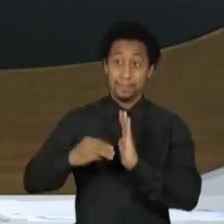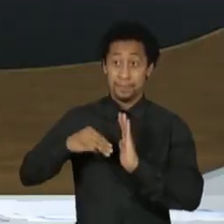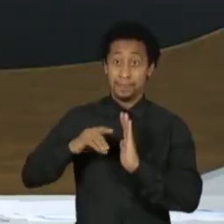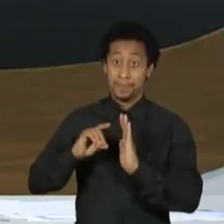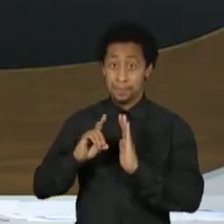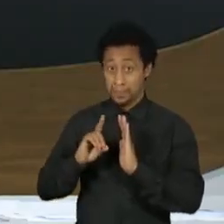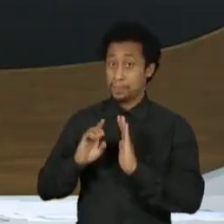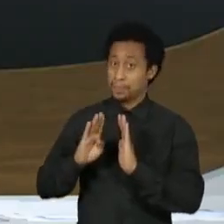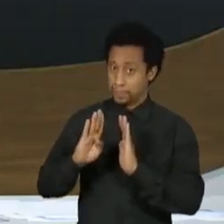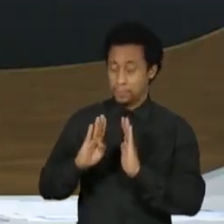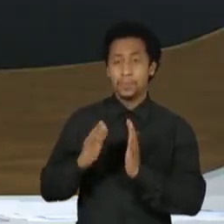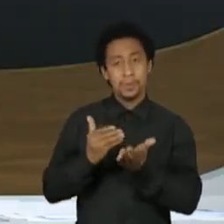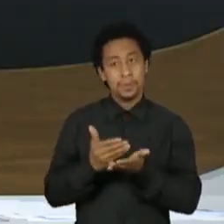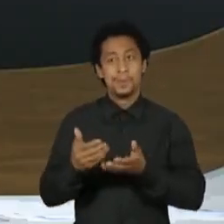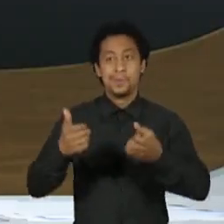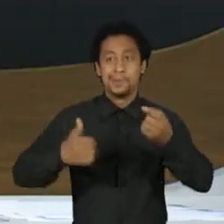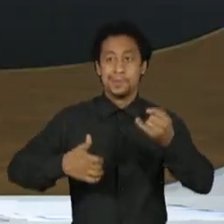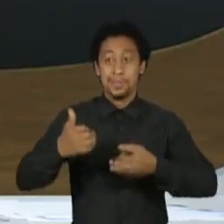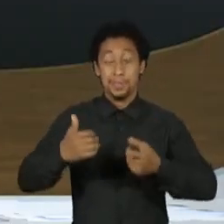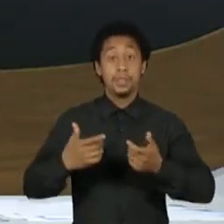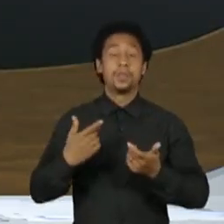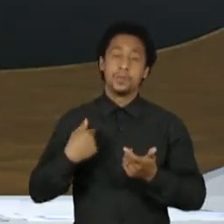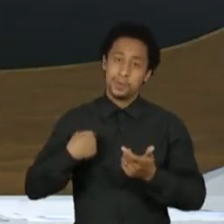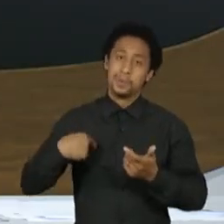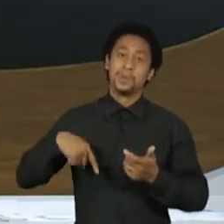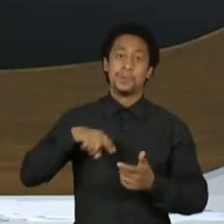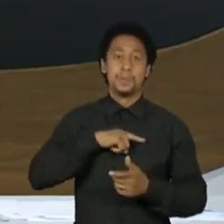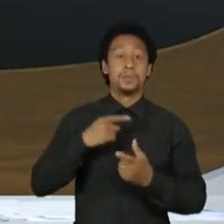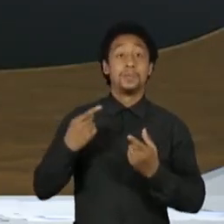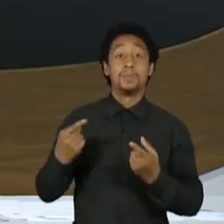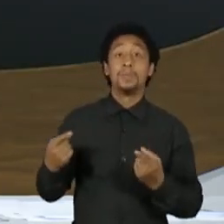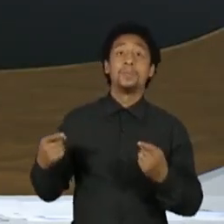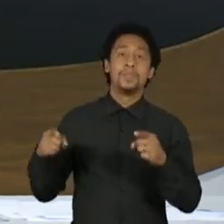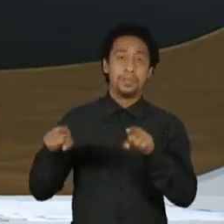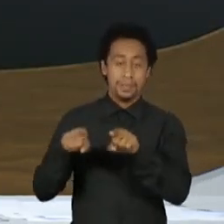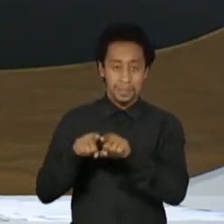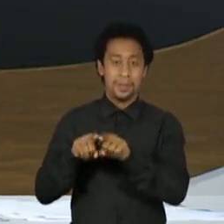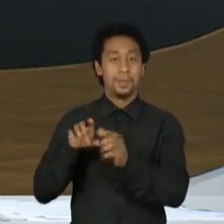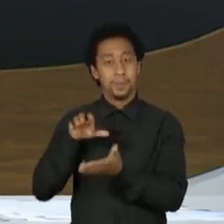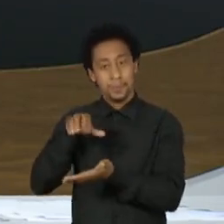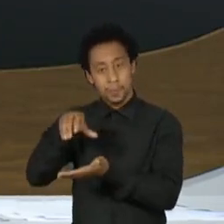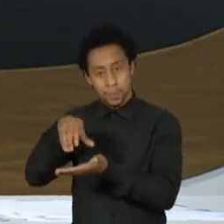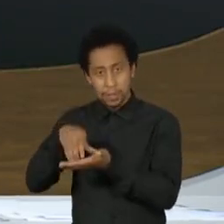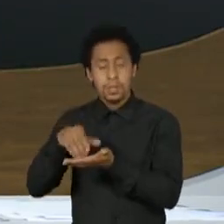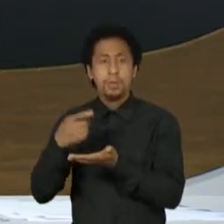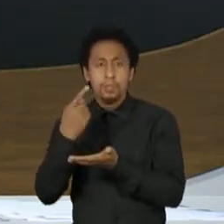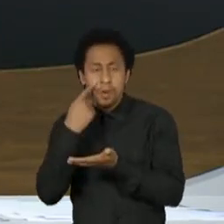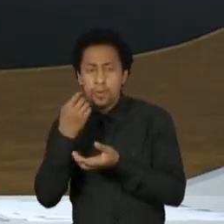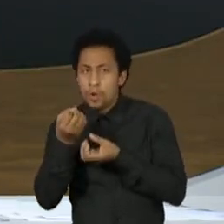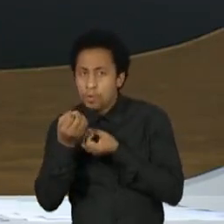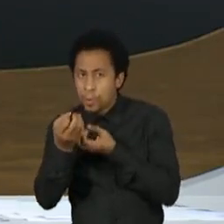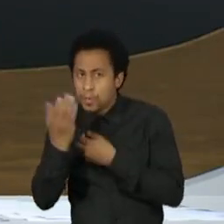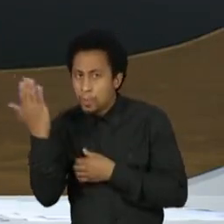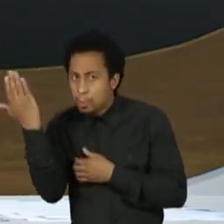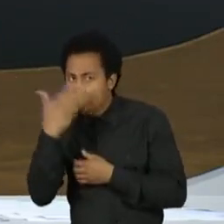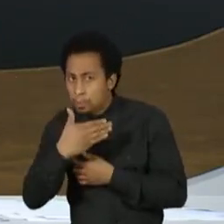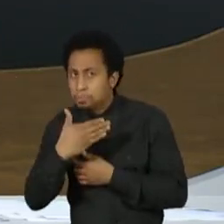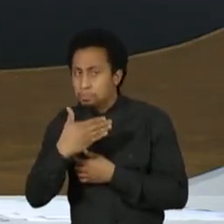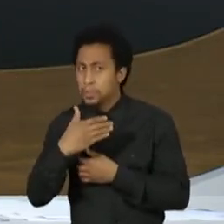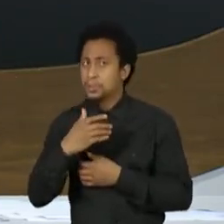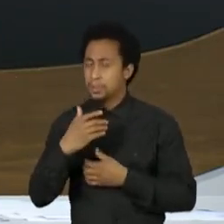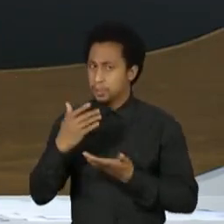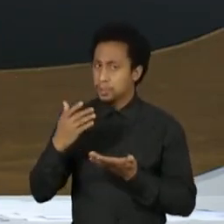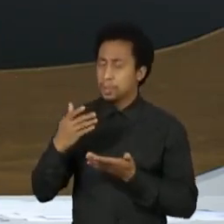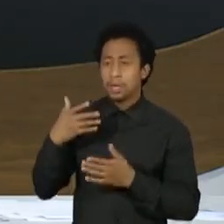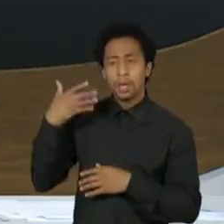Como eu disse no início, a gente tem uma parceria com a Agência Os Fatos que está checando as afirmações da senadora aqui no